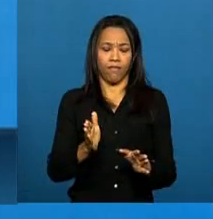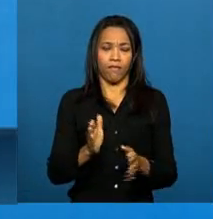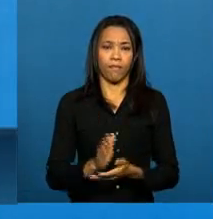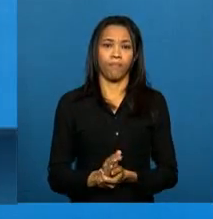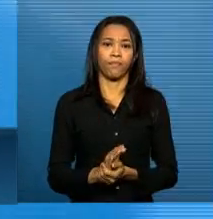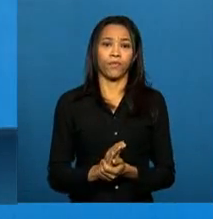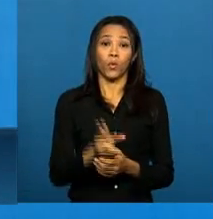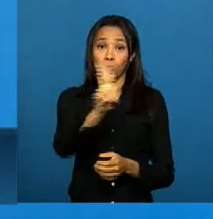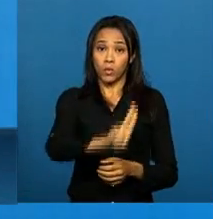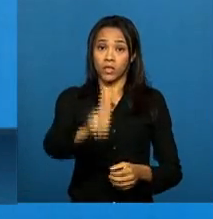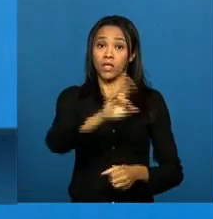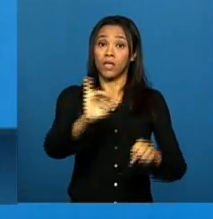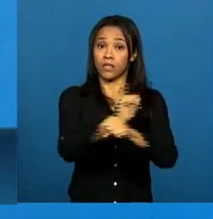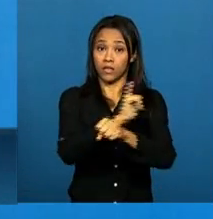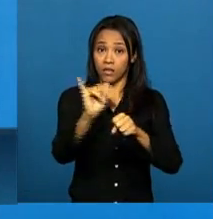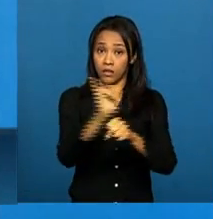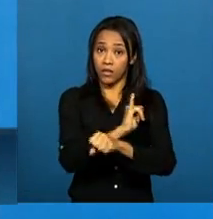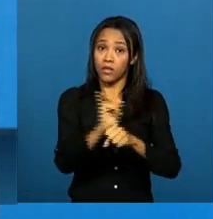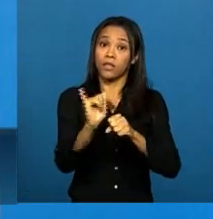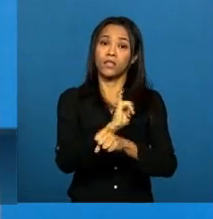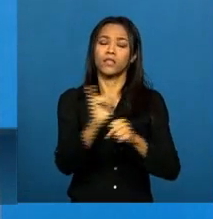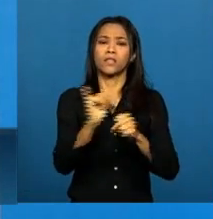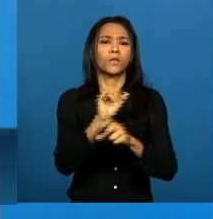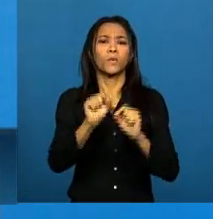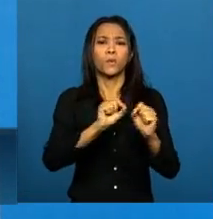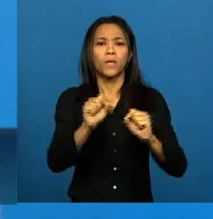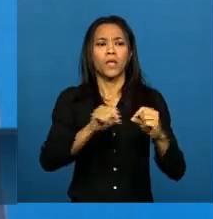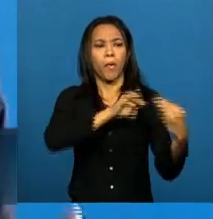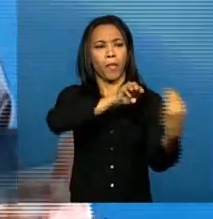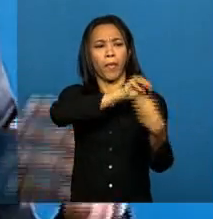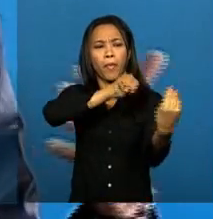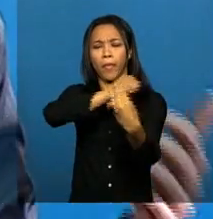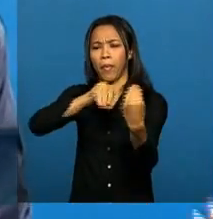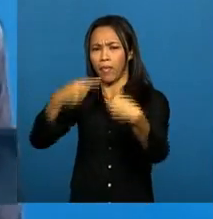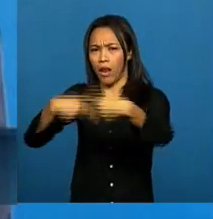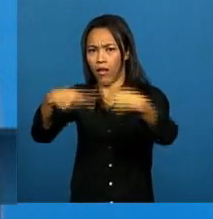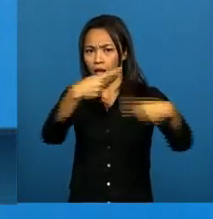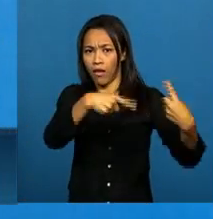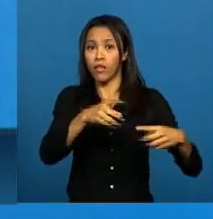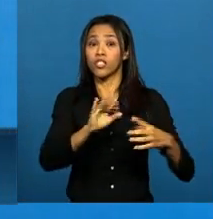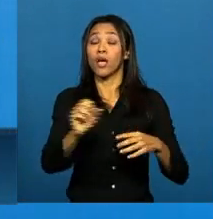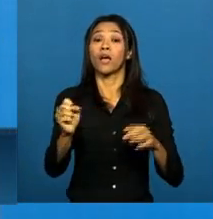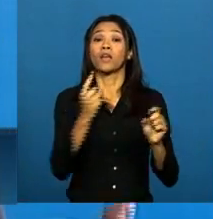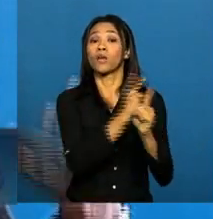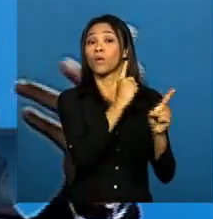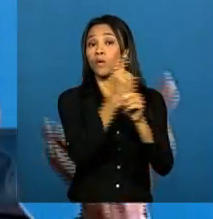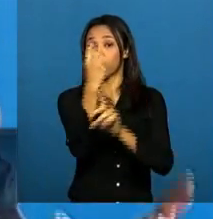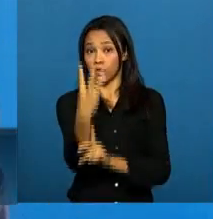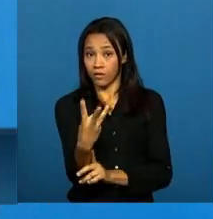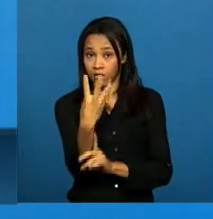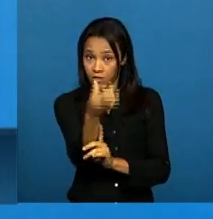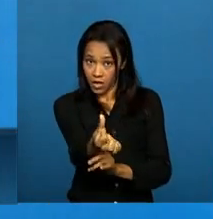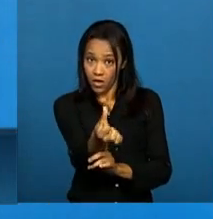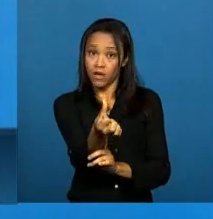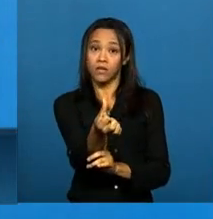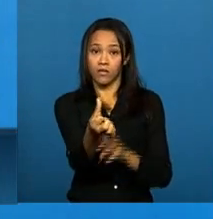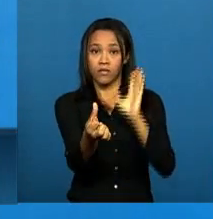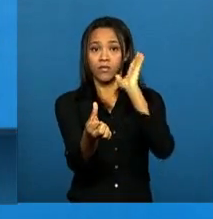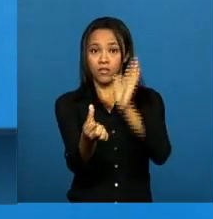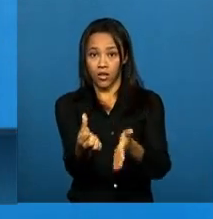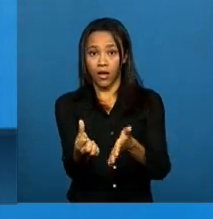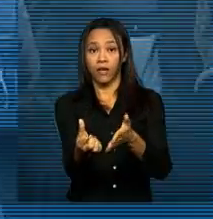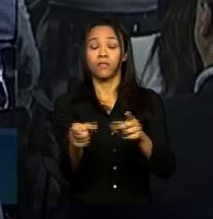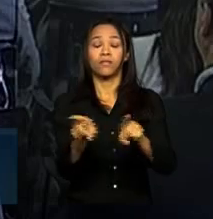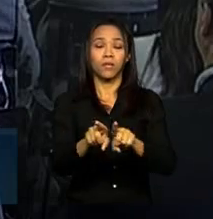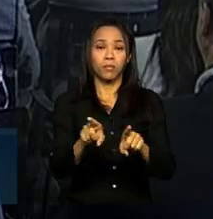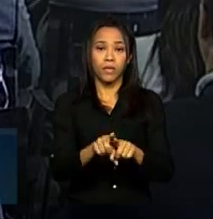as ferramentas dos debates públicos, já em outras seis ocasiões, a mais marcante é a do próprio marco civil da